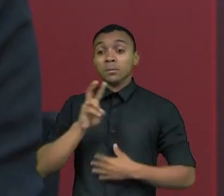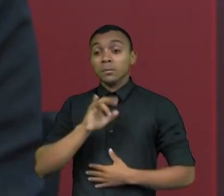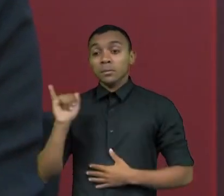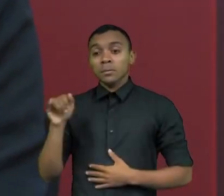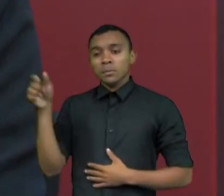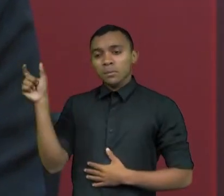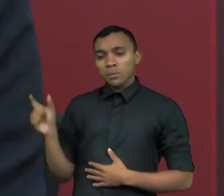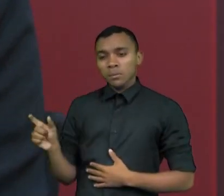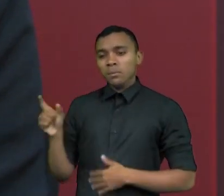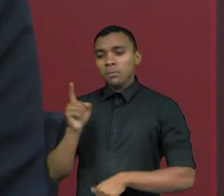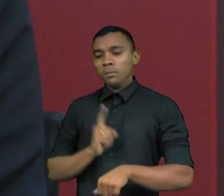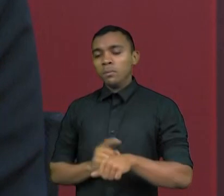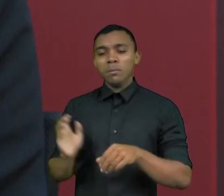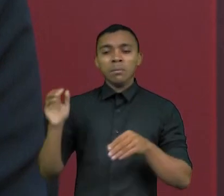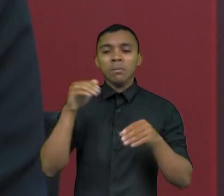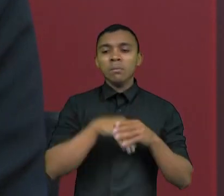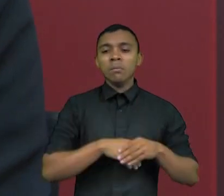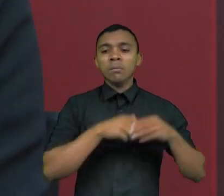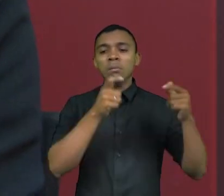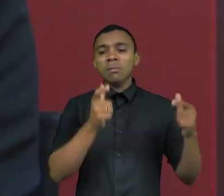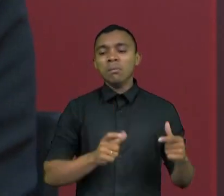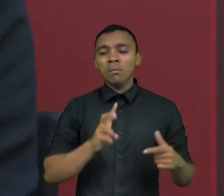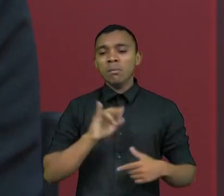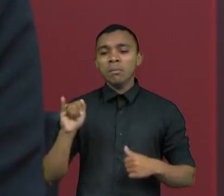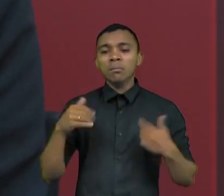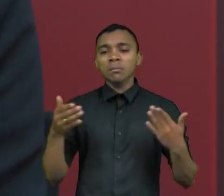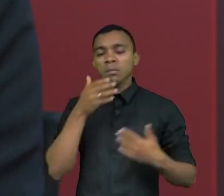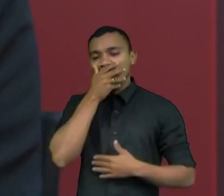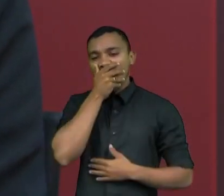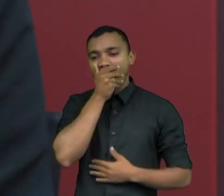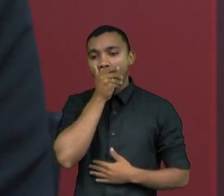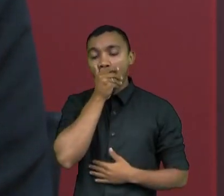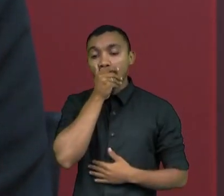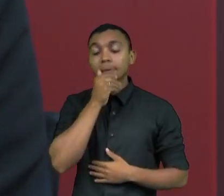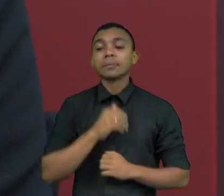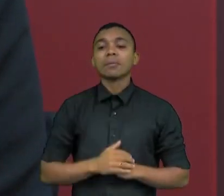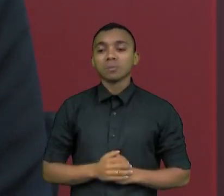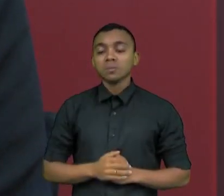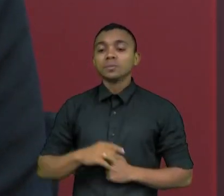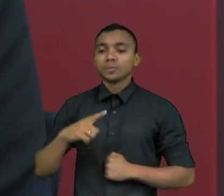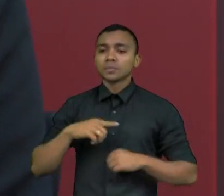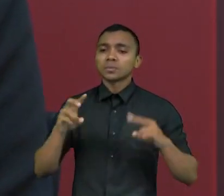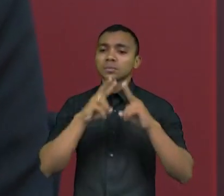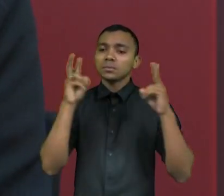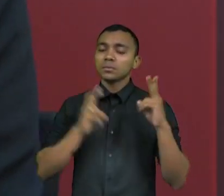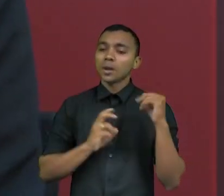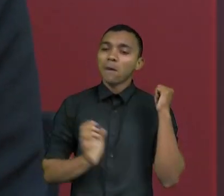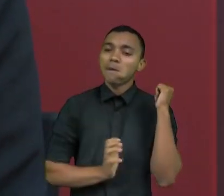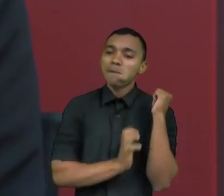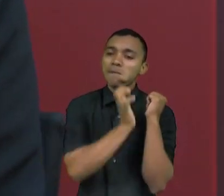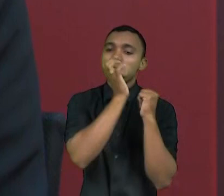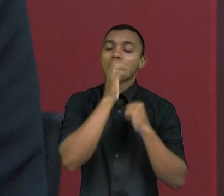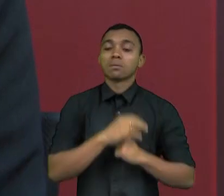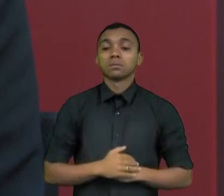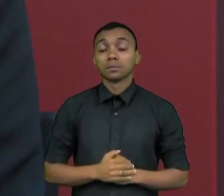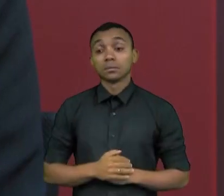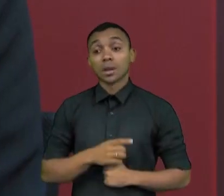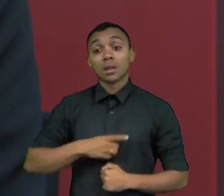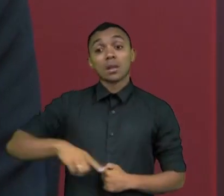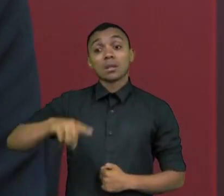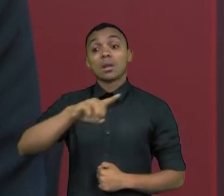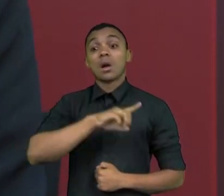eleitor na hora da escolha. E aí tem essa questão da procrastinação. Nós não somos seres que, no